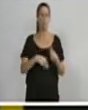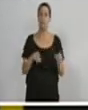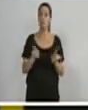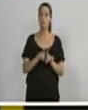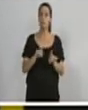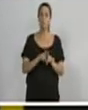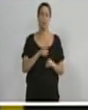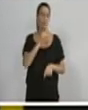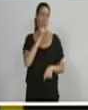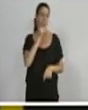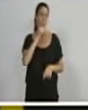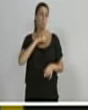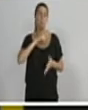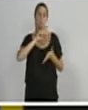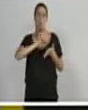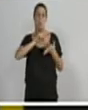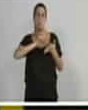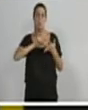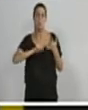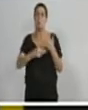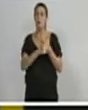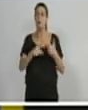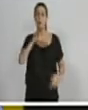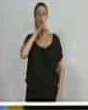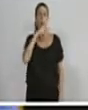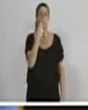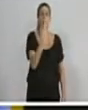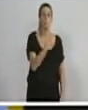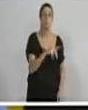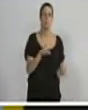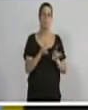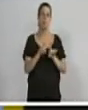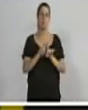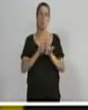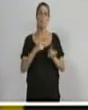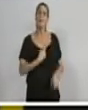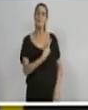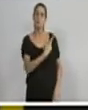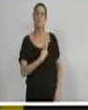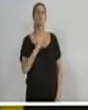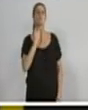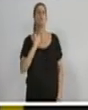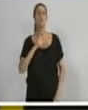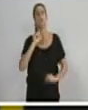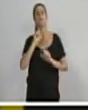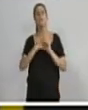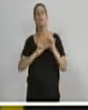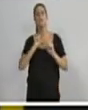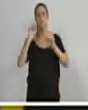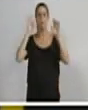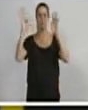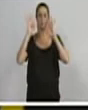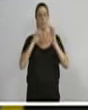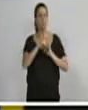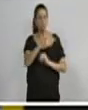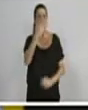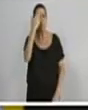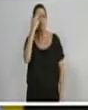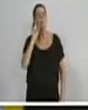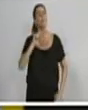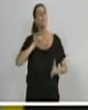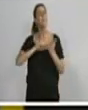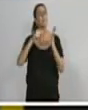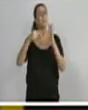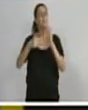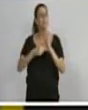para o governo Napoleão, enfim, as questões todas. Mas eu só quero fazer uma reflexão com V. Exª. V. Exª sabe o é crime de responsabilidade? V. Exª sabe qual é